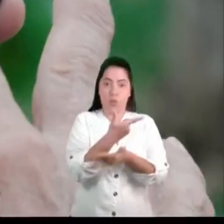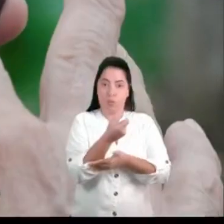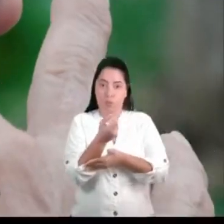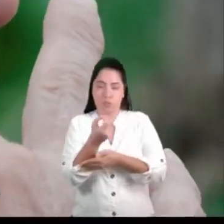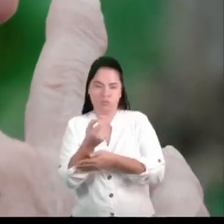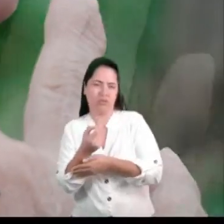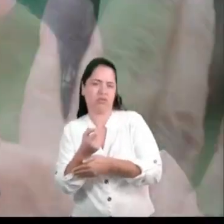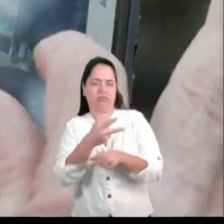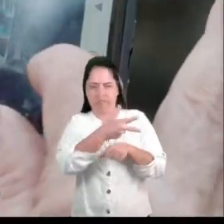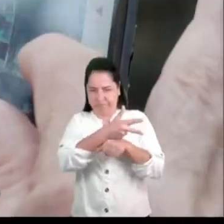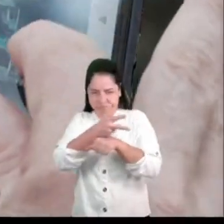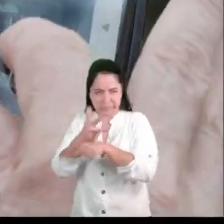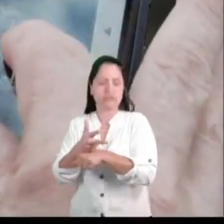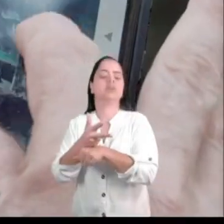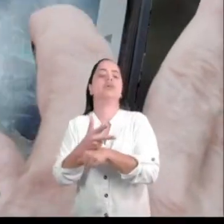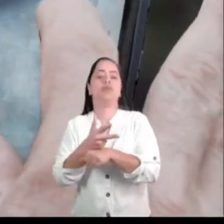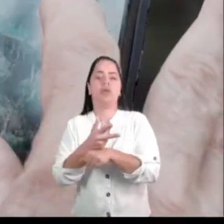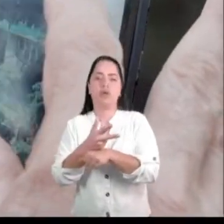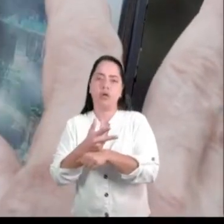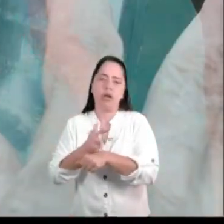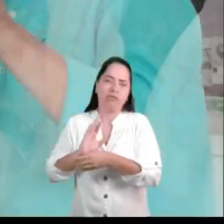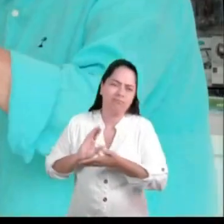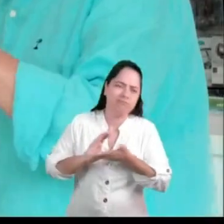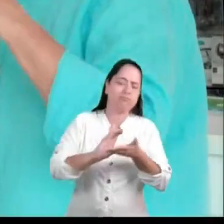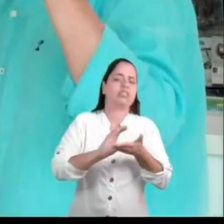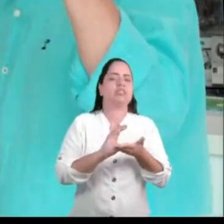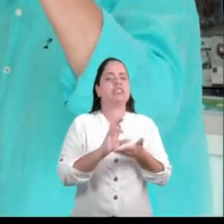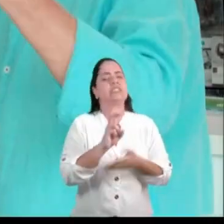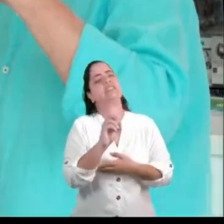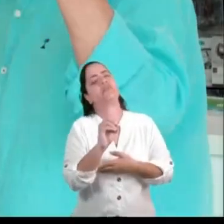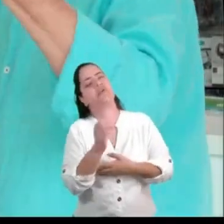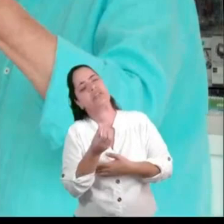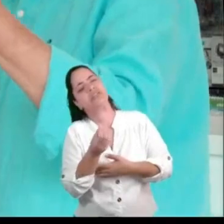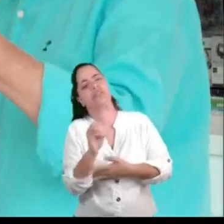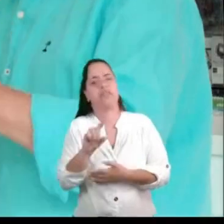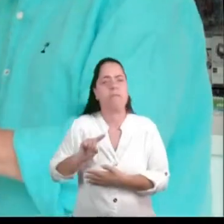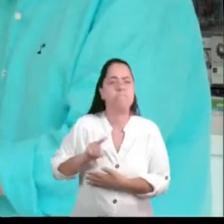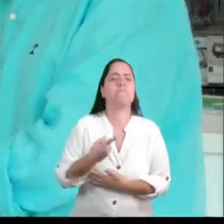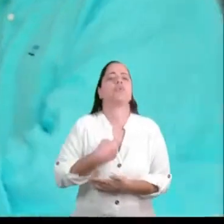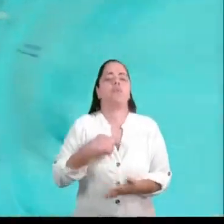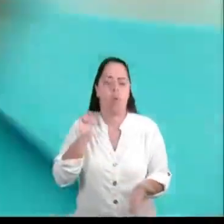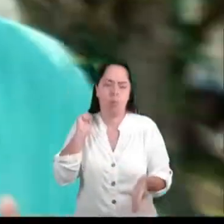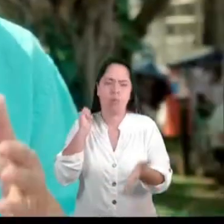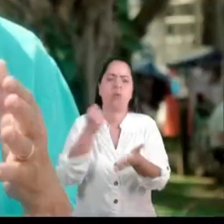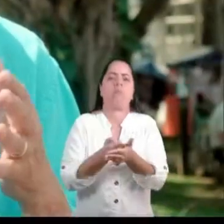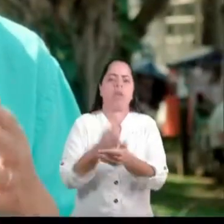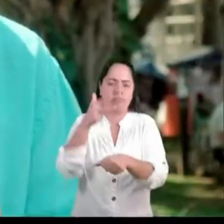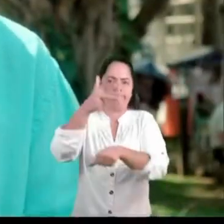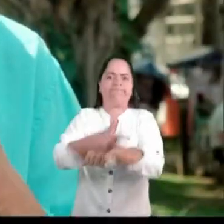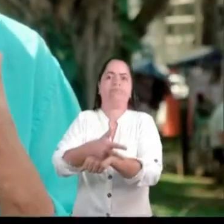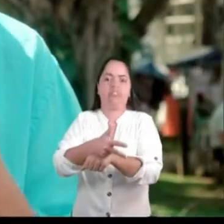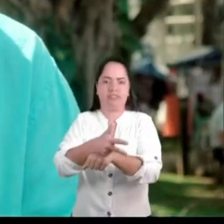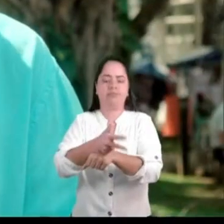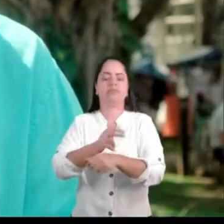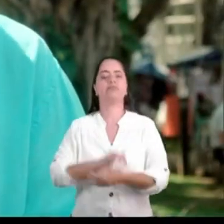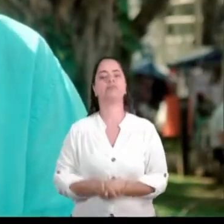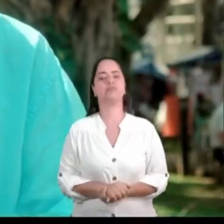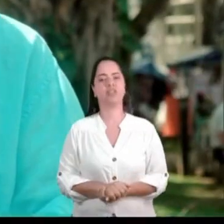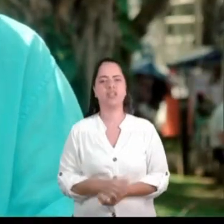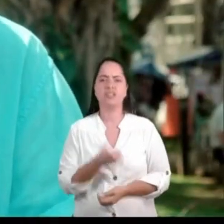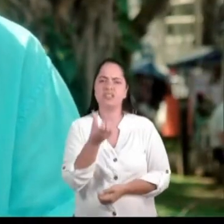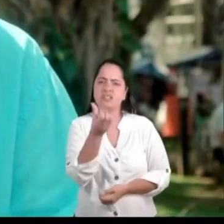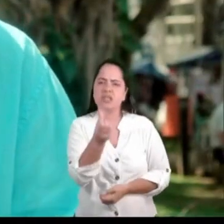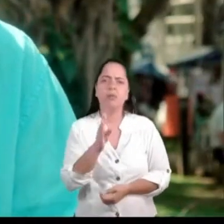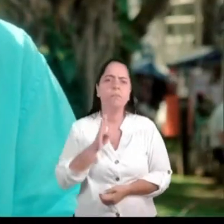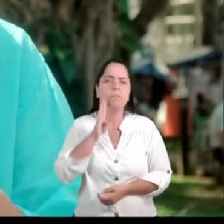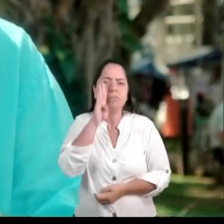acho que 50 mil, 60 mil do meu bolso. E foi o senhor sozinho que colocou essas câmeras no Eu mesmo instalei. São 6 bilhões